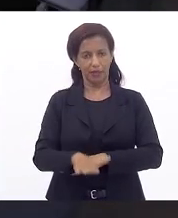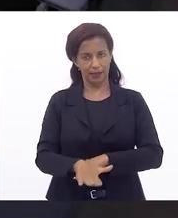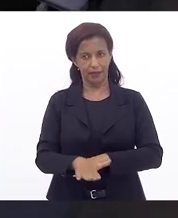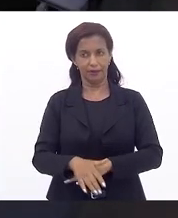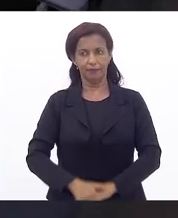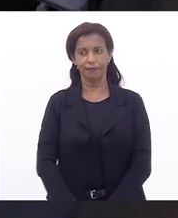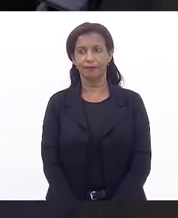Boa